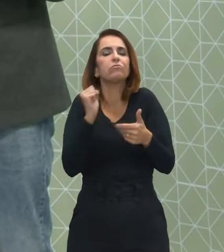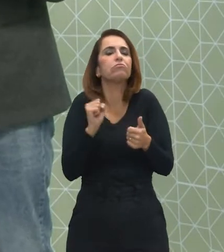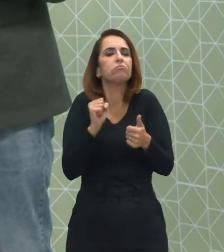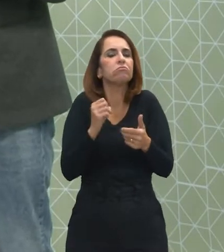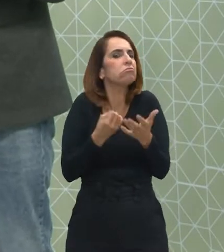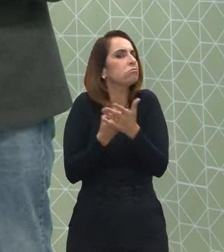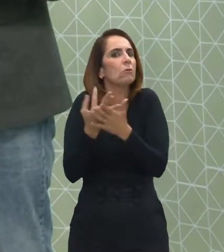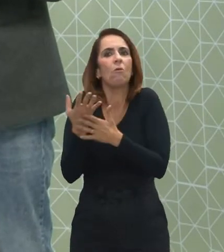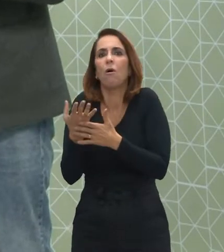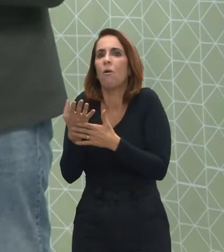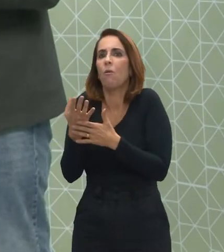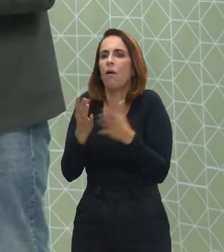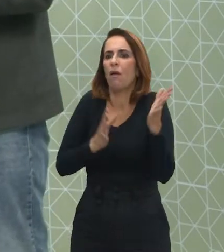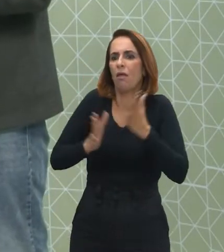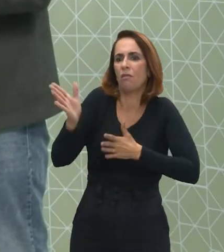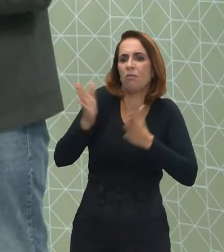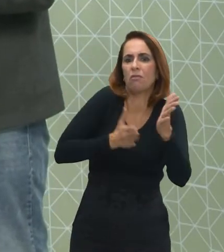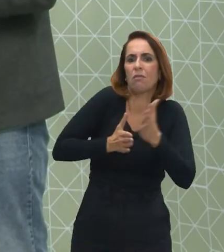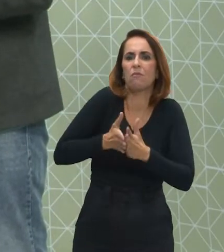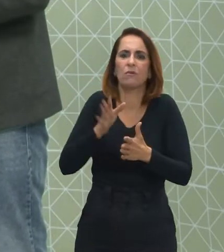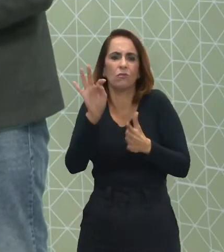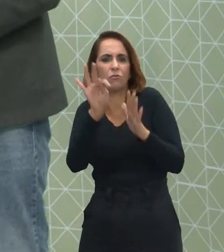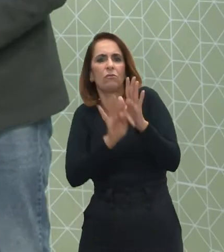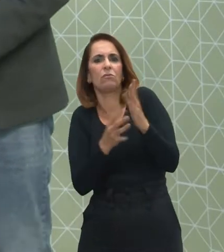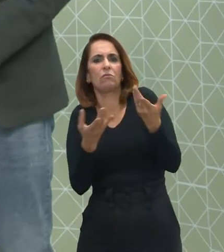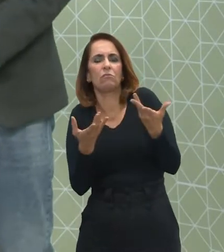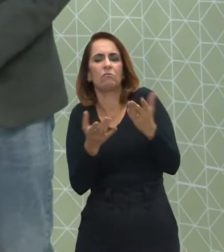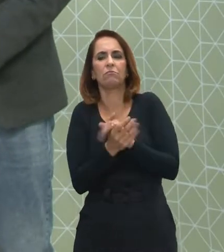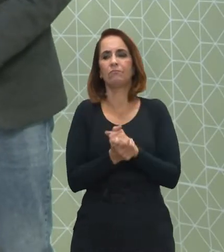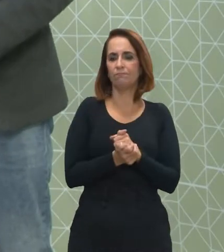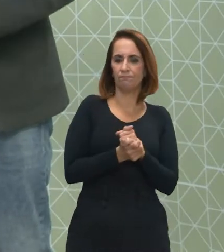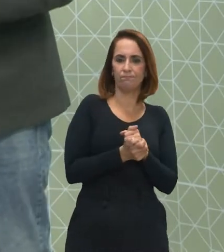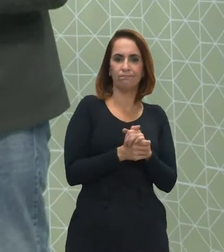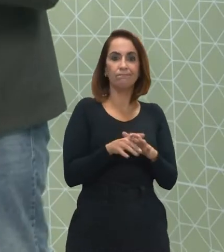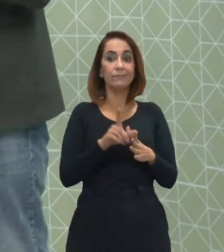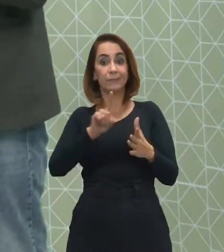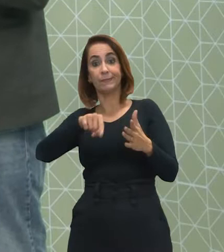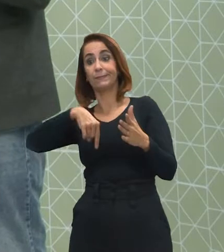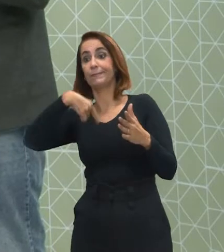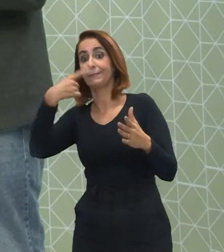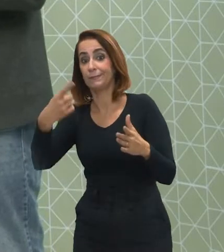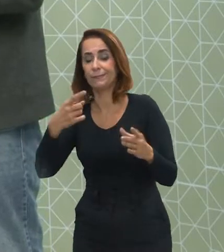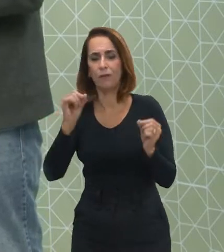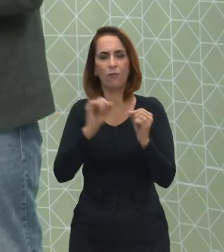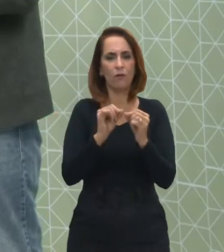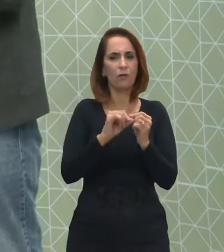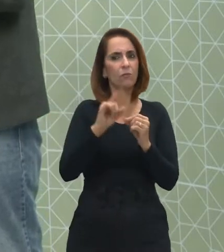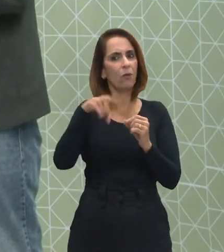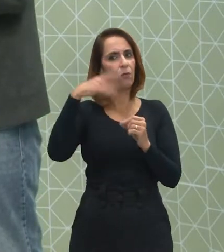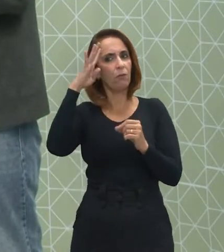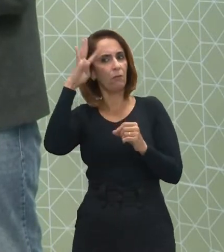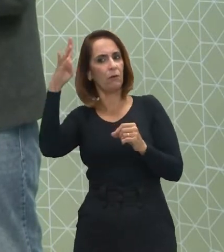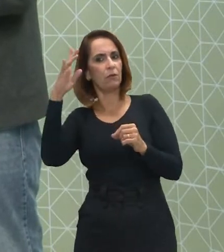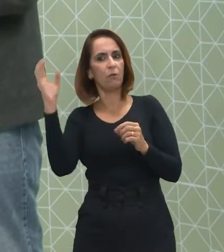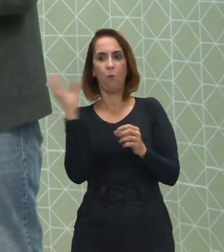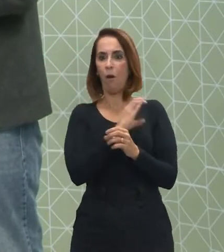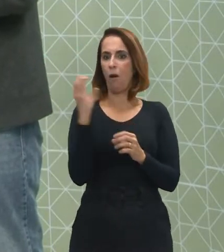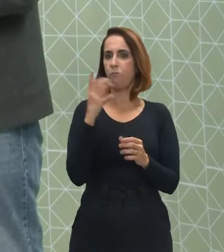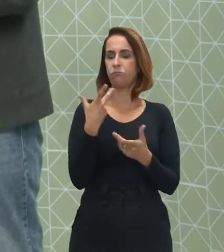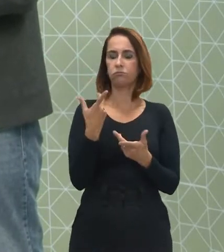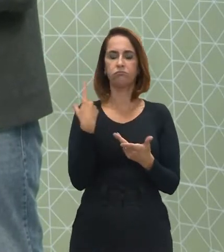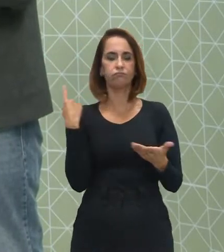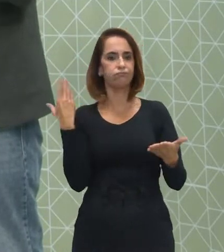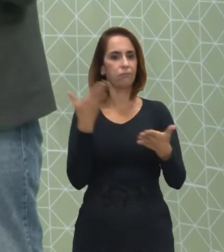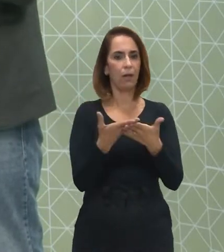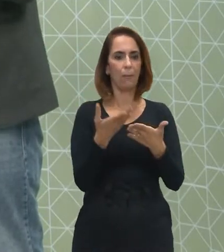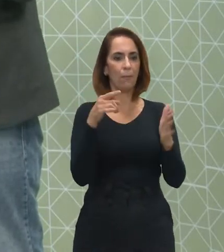a dinâmica desse texto? Em seguida, ele faz uma outra reflexão. Rapidamente, ele